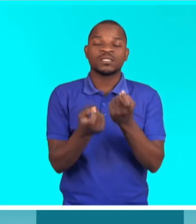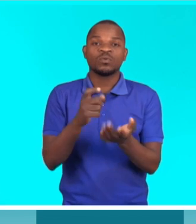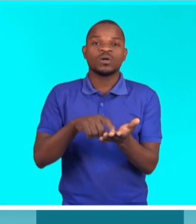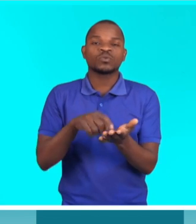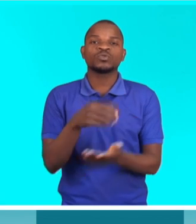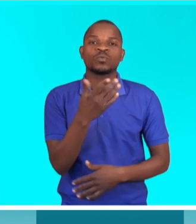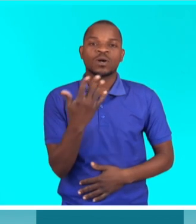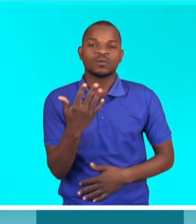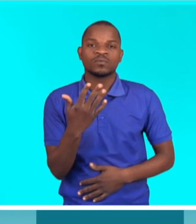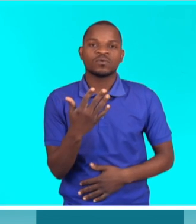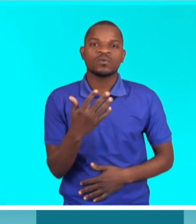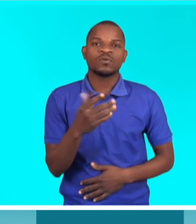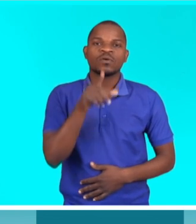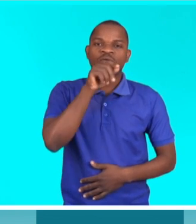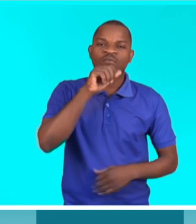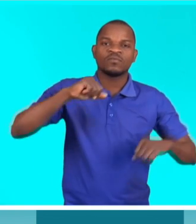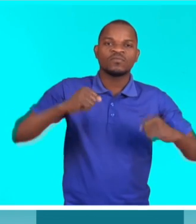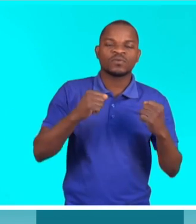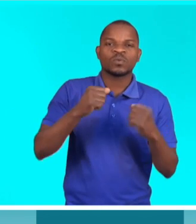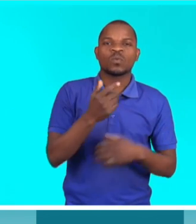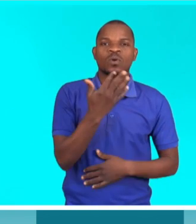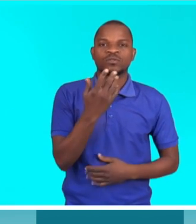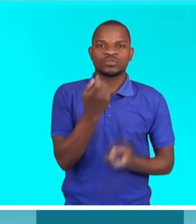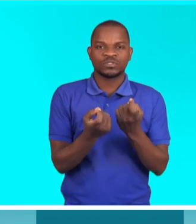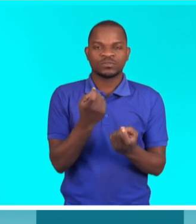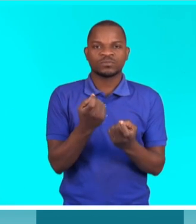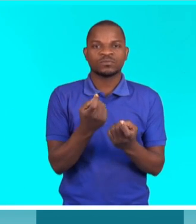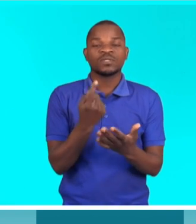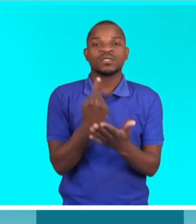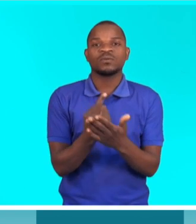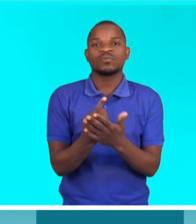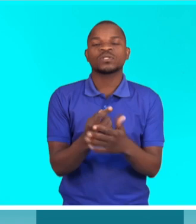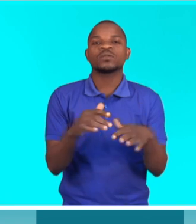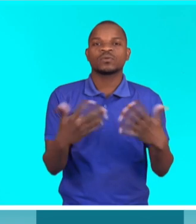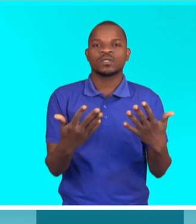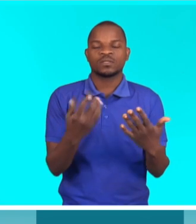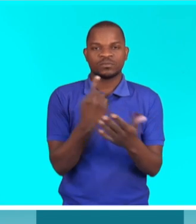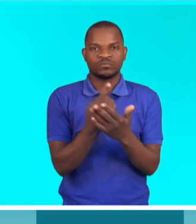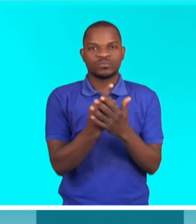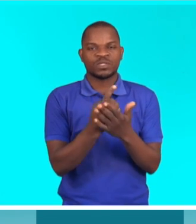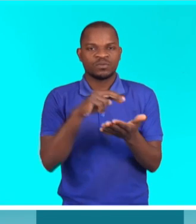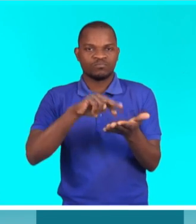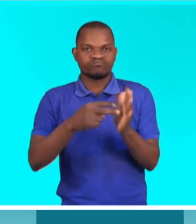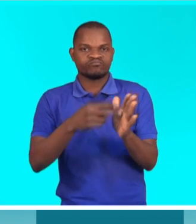arroz nós precisamos para cozinhar, quantos quilos de frango, nós precisamos daquilo que vocês chamam de quê? Mapa.